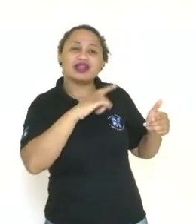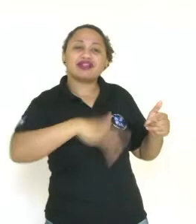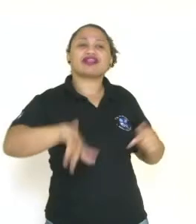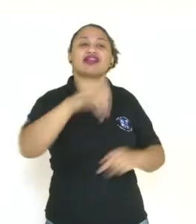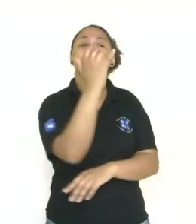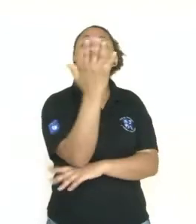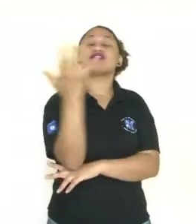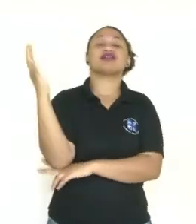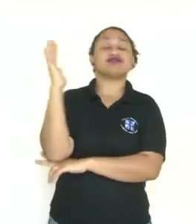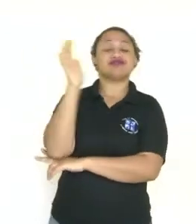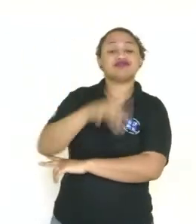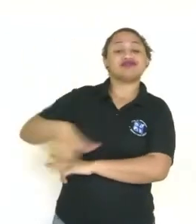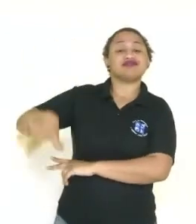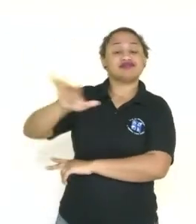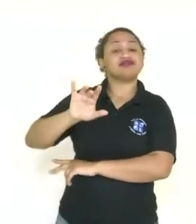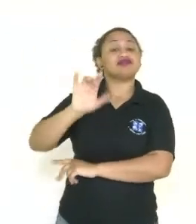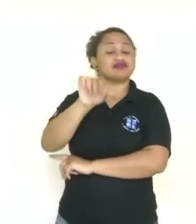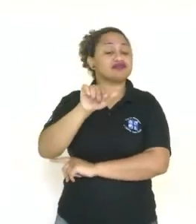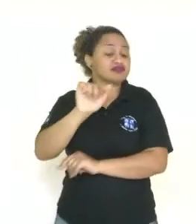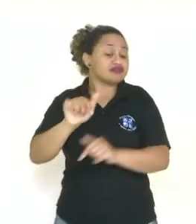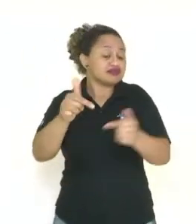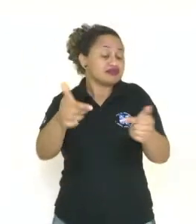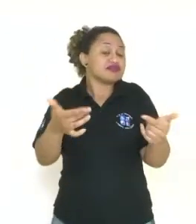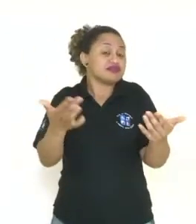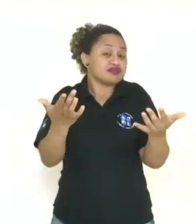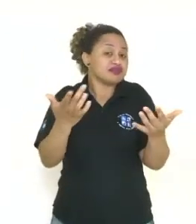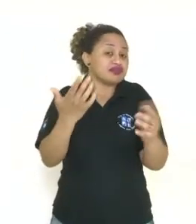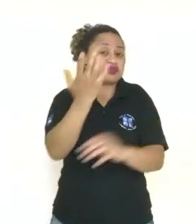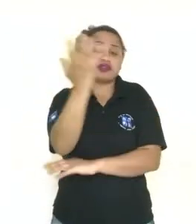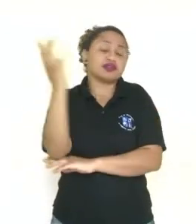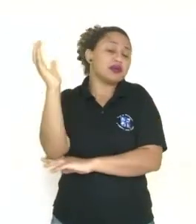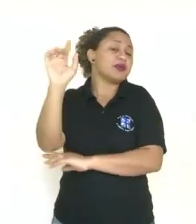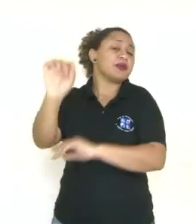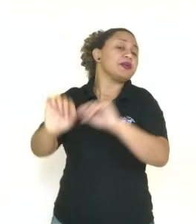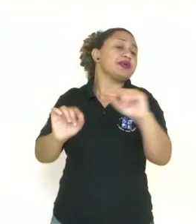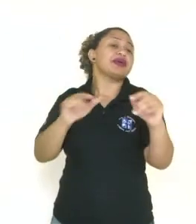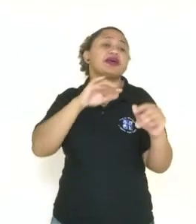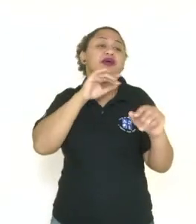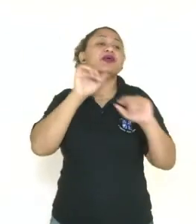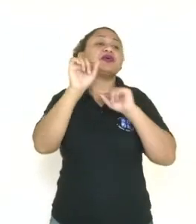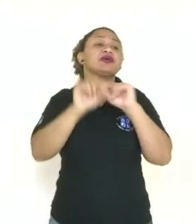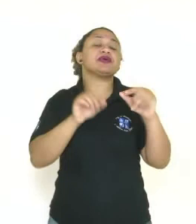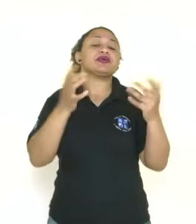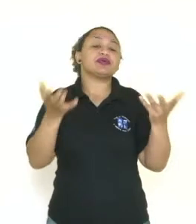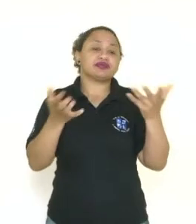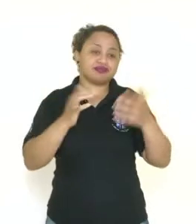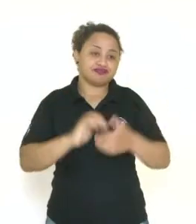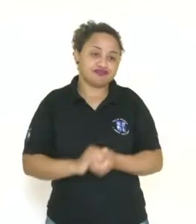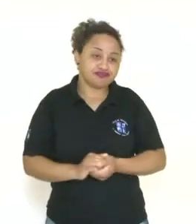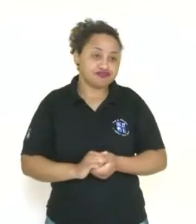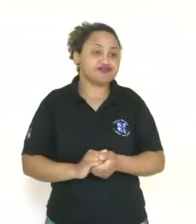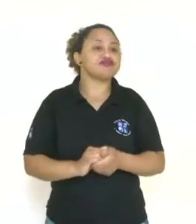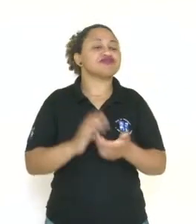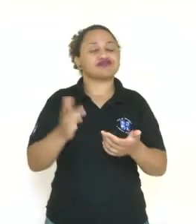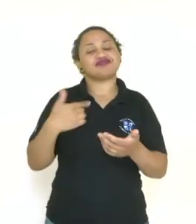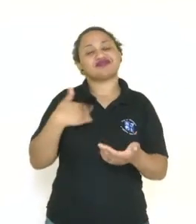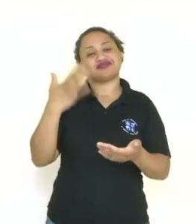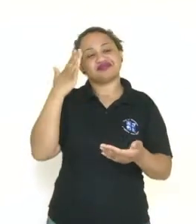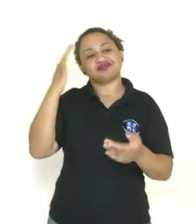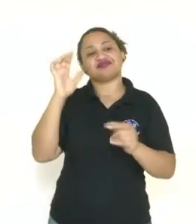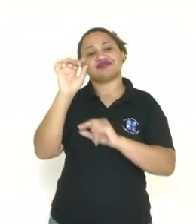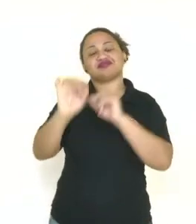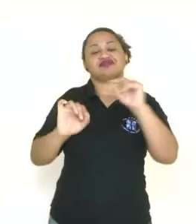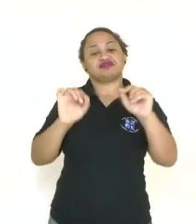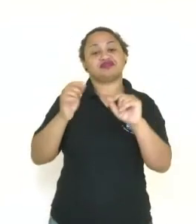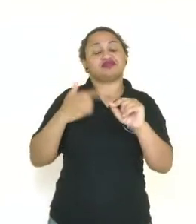dessas usinas hidrelétricas para o ambiente? Bora lá conferir, então? Então, a gente já imagina, né? Antes